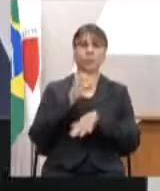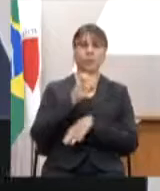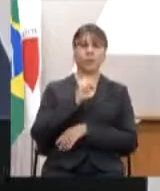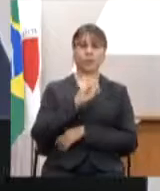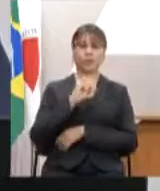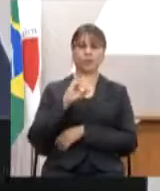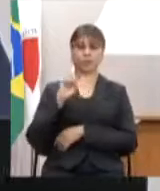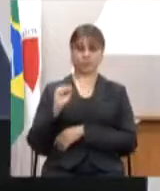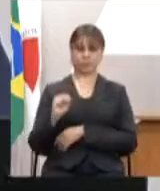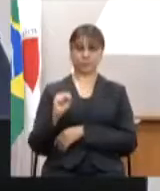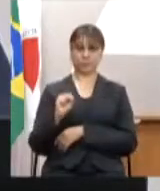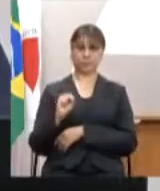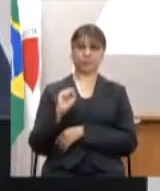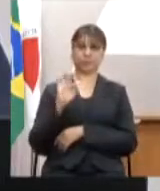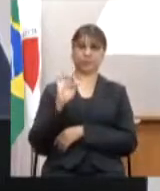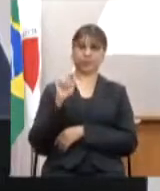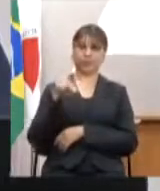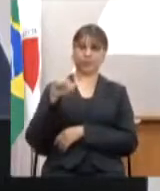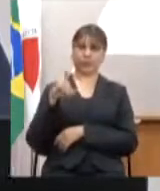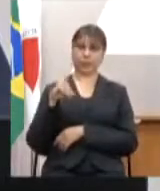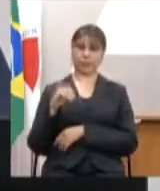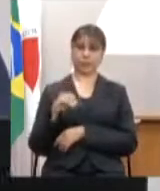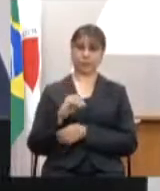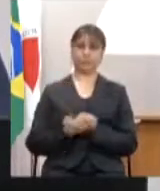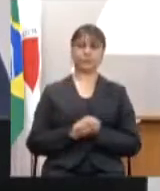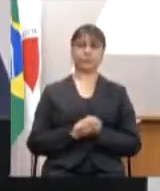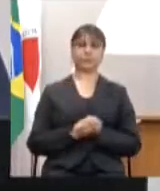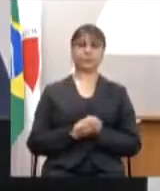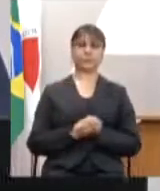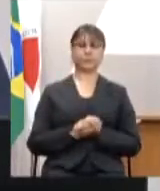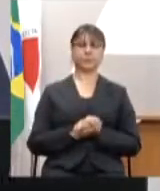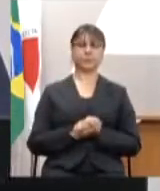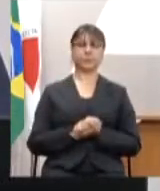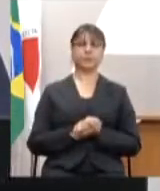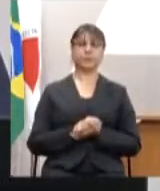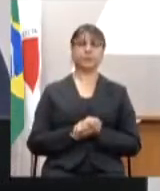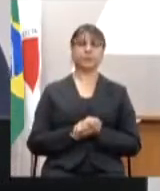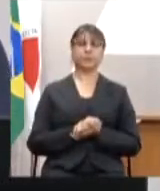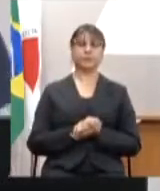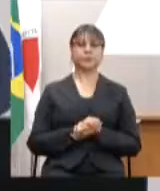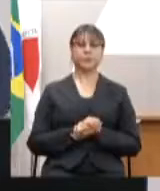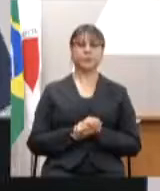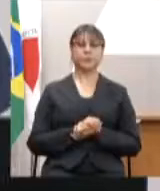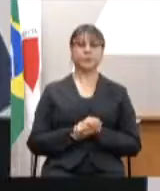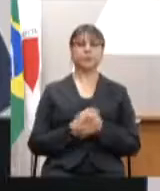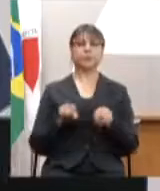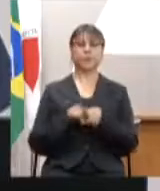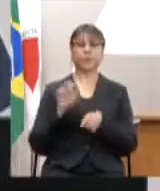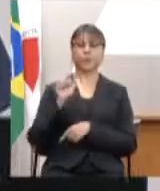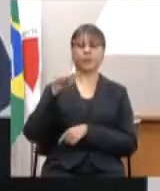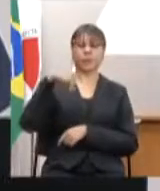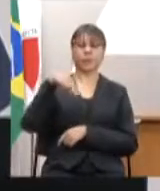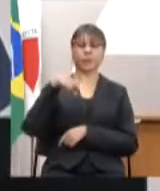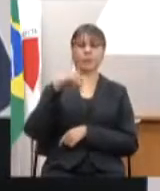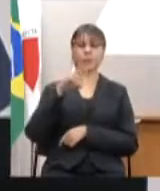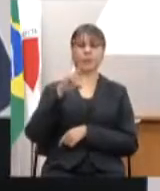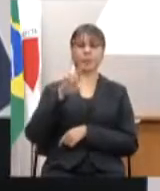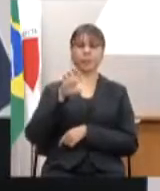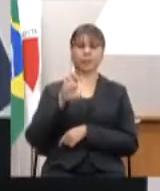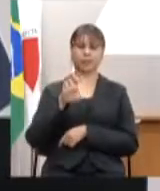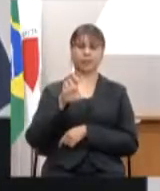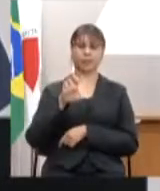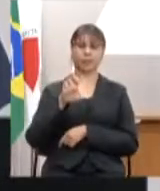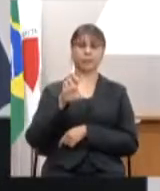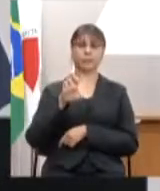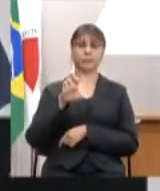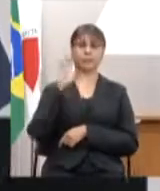representando aqui o nosso querido Daniel Costa Souza, do movimento também SOS Fanado. André Luiz Nascimento Dias, diretor